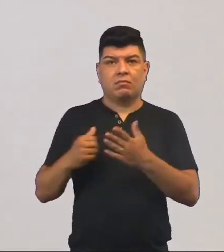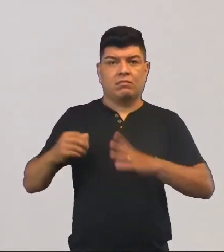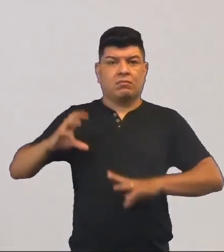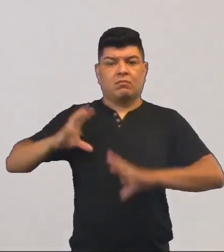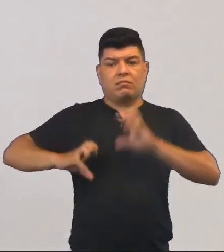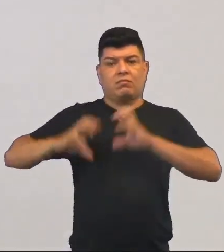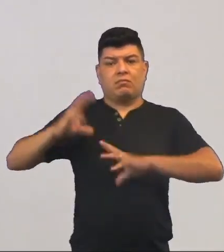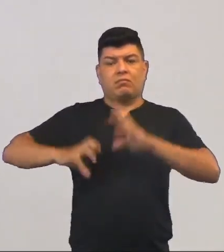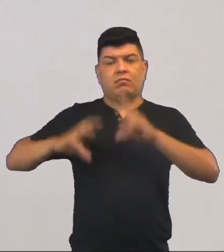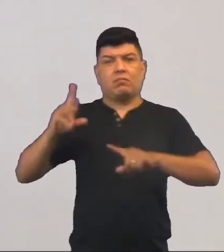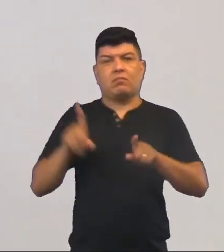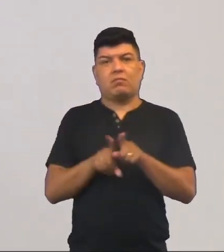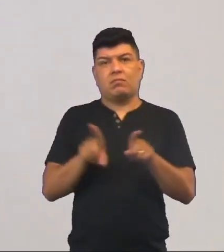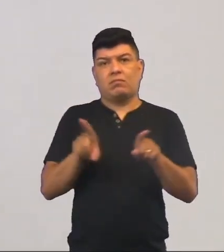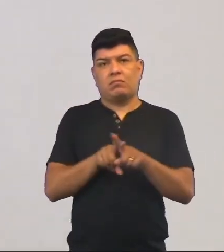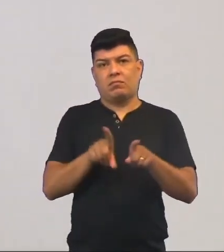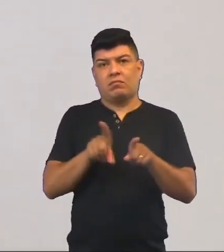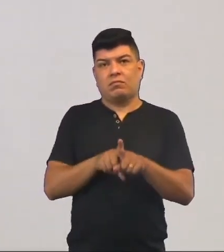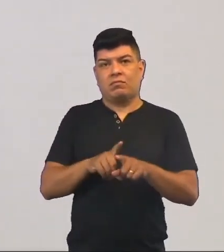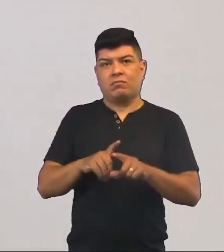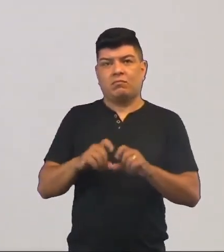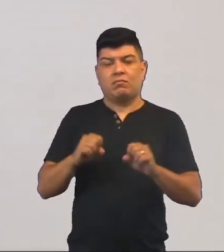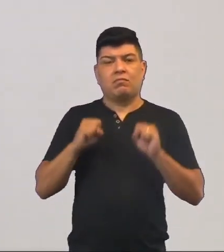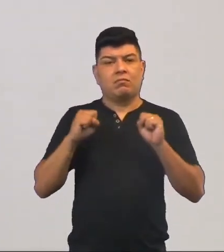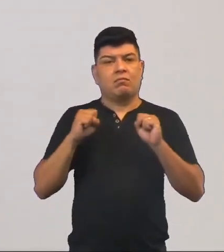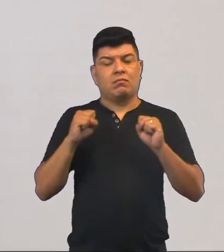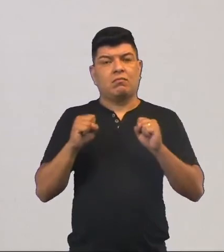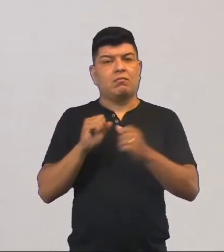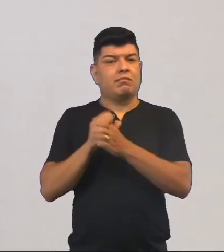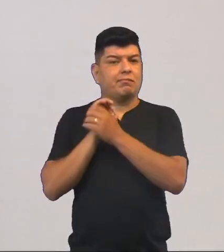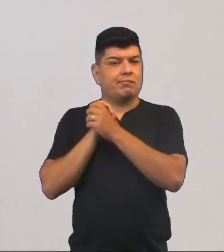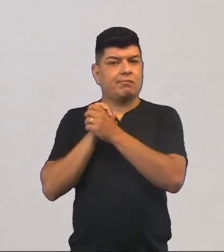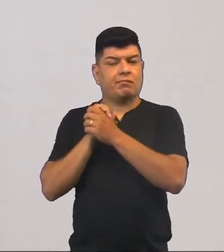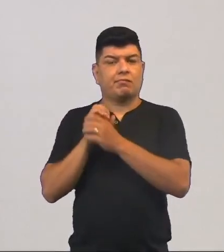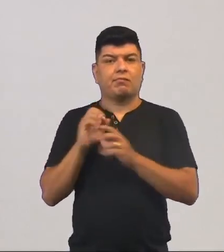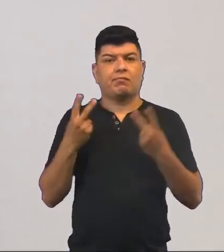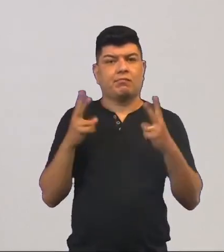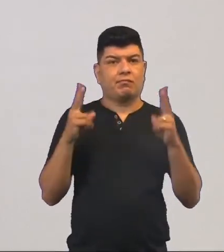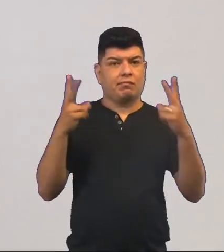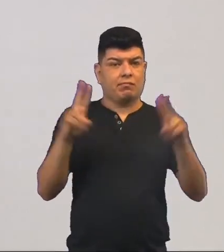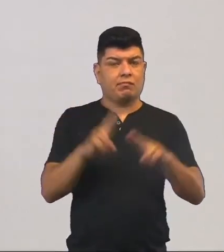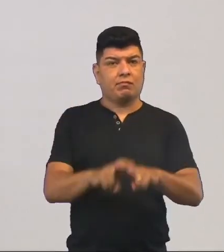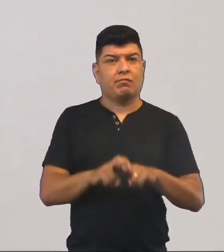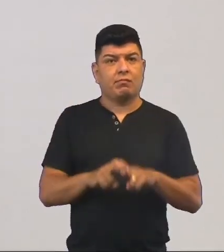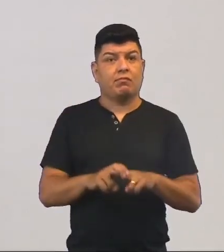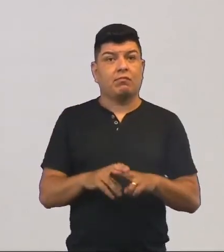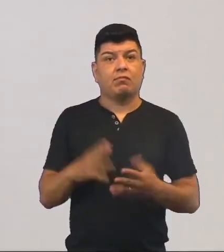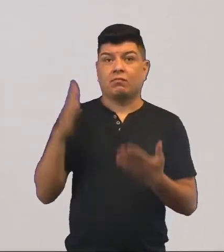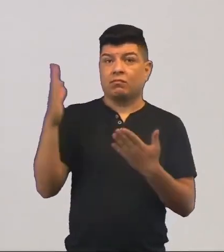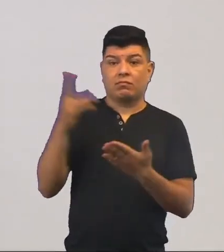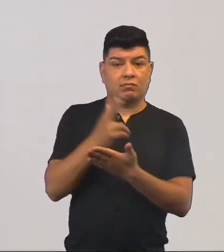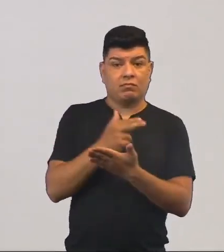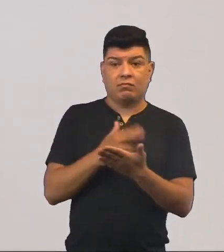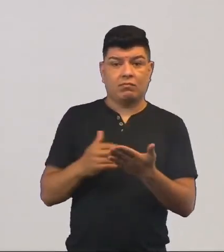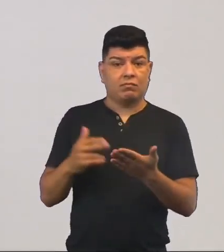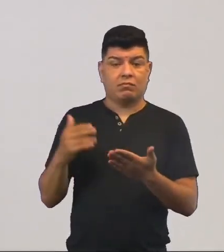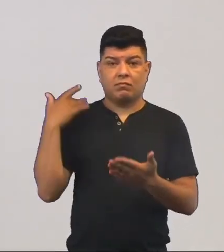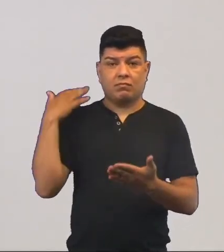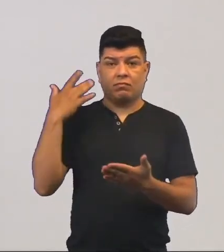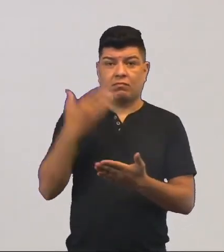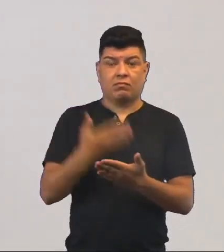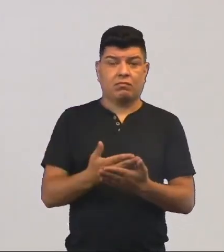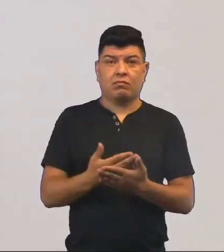lutas e eles lá bravando vitória. Era mais ou menos assim. E aí, está lá esses registros.